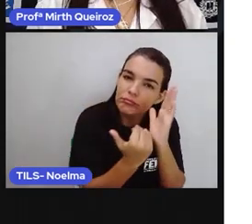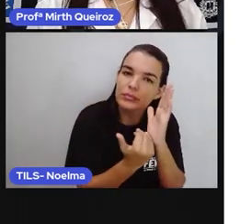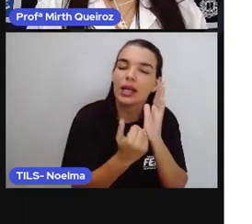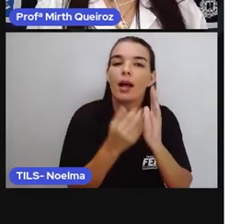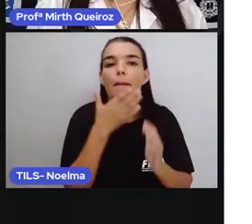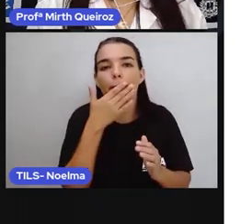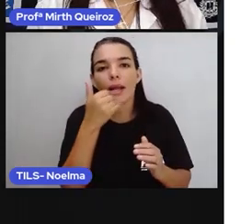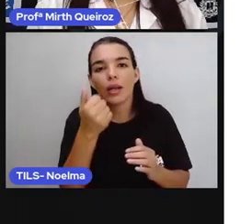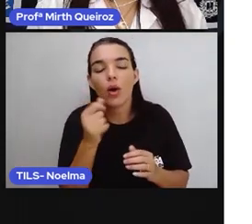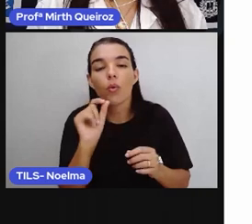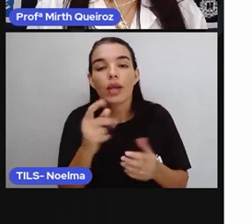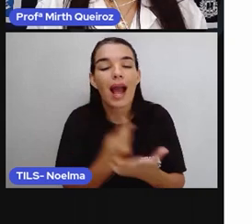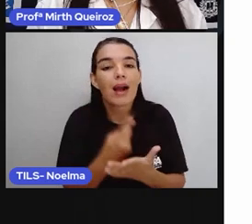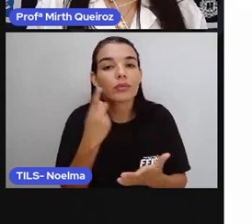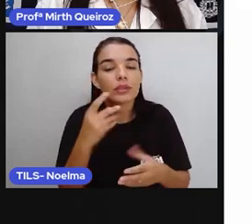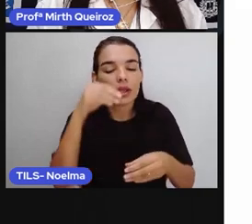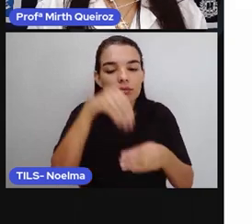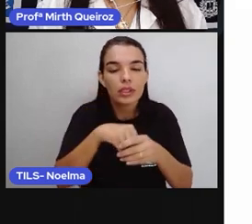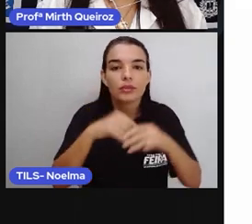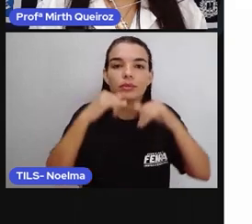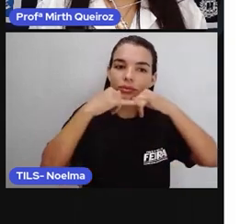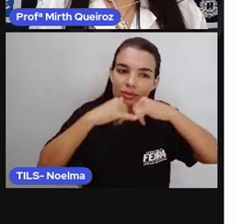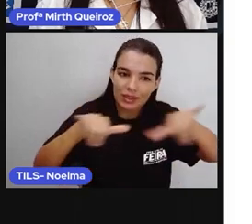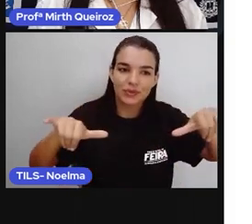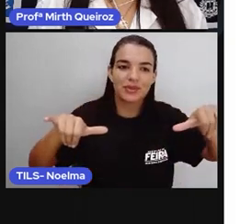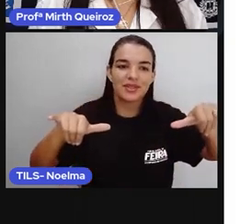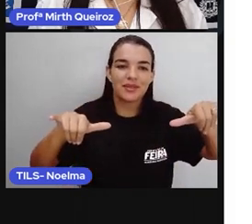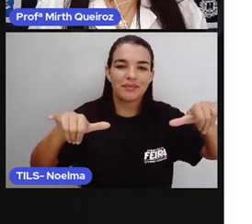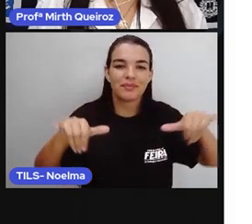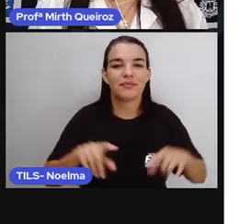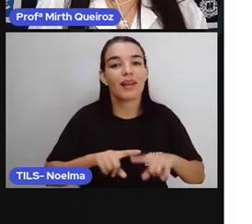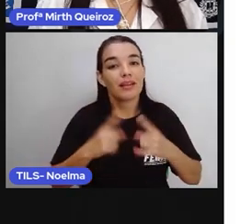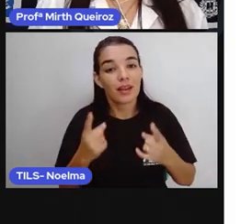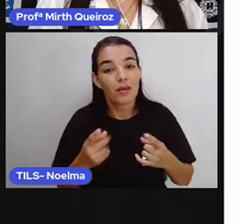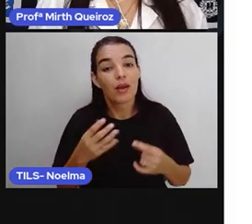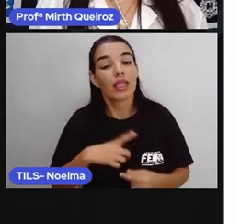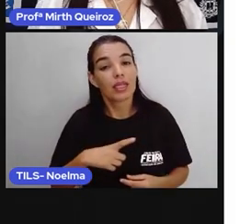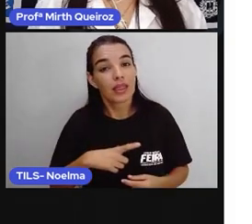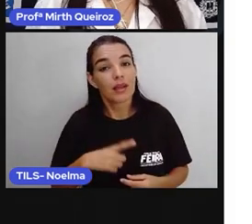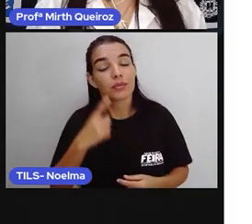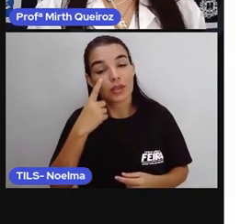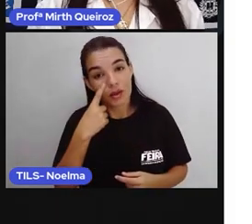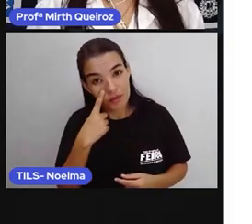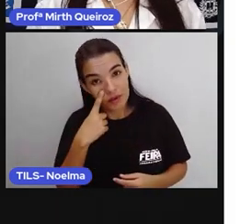se refere aos acontecimentos mencionados. E assim, nós vamos à